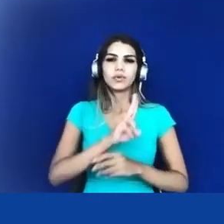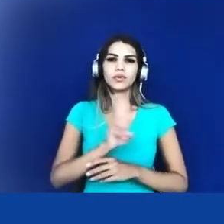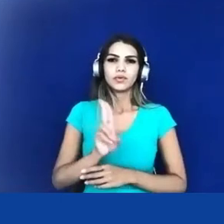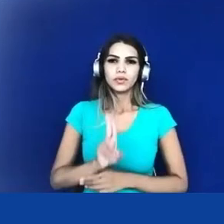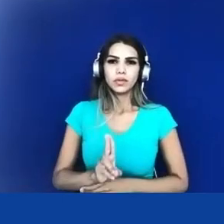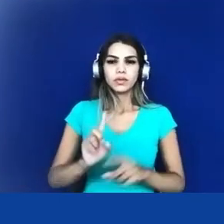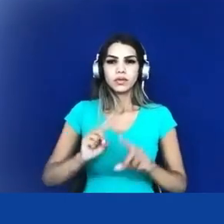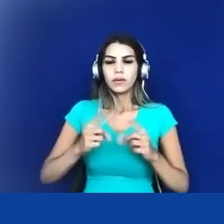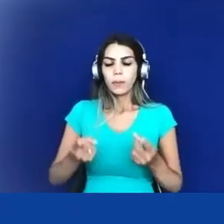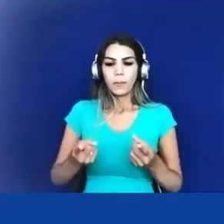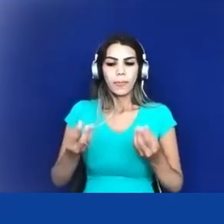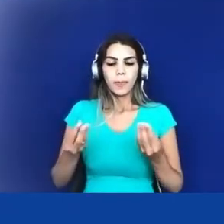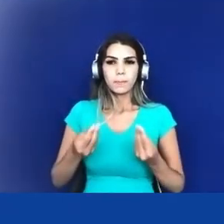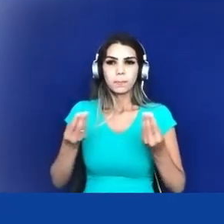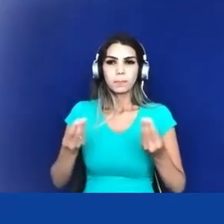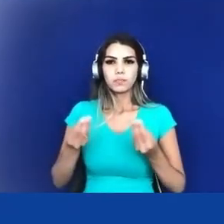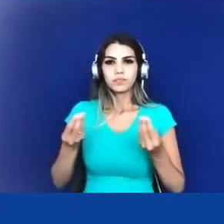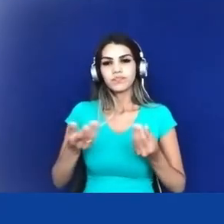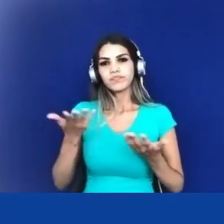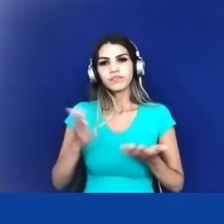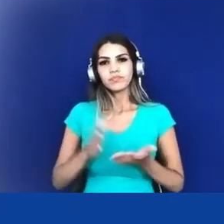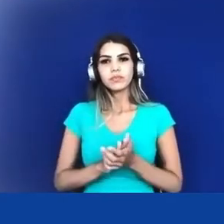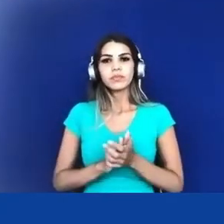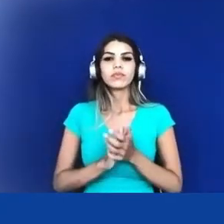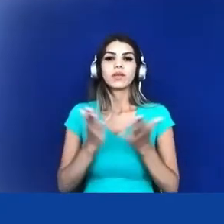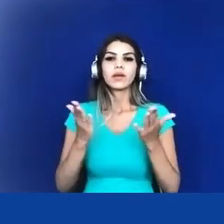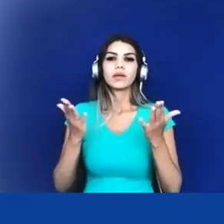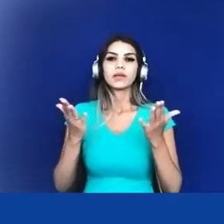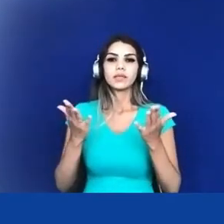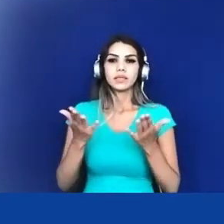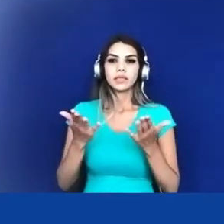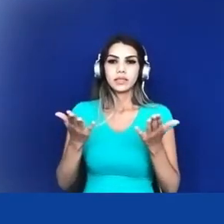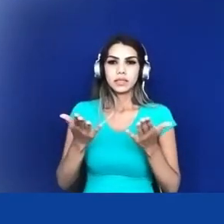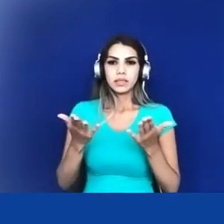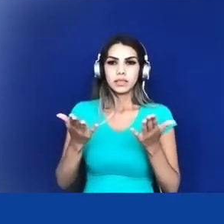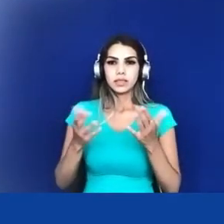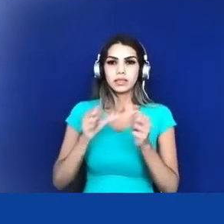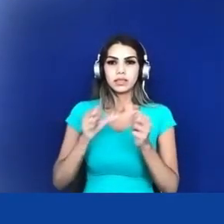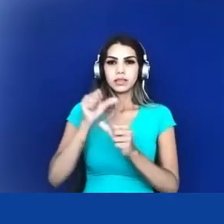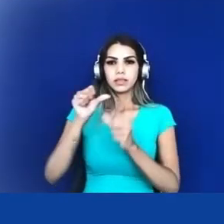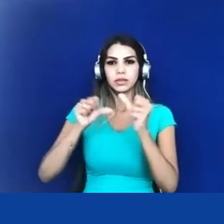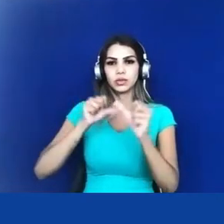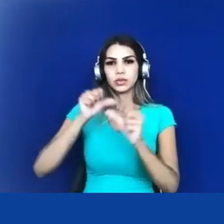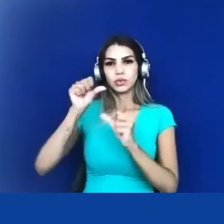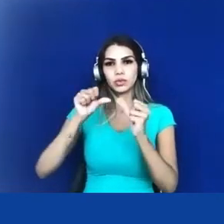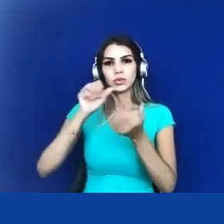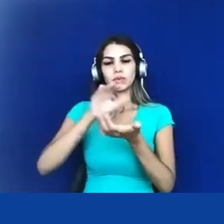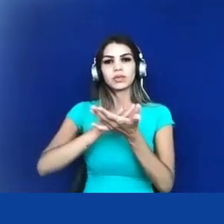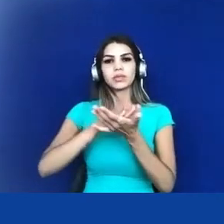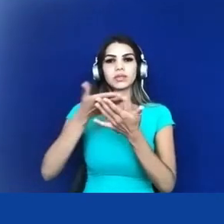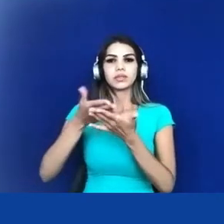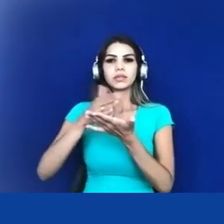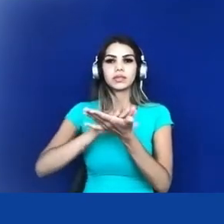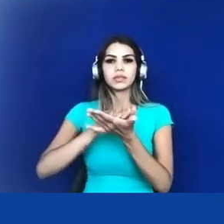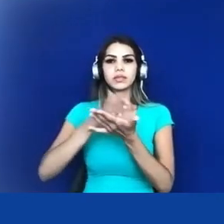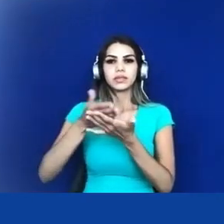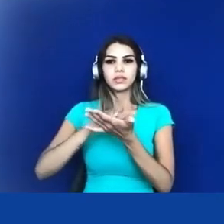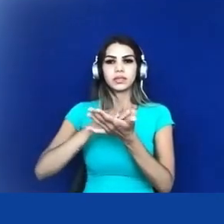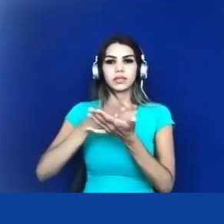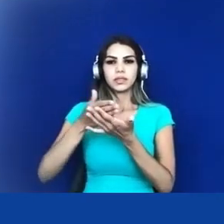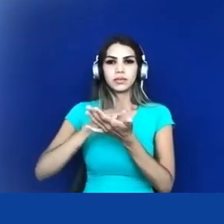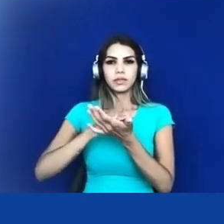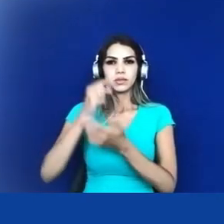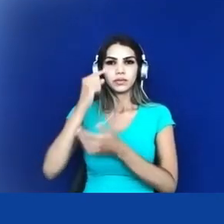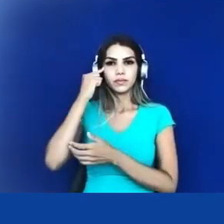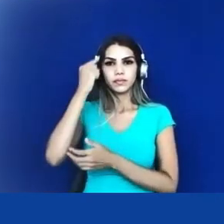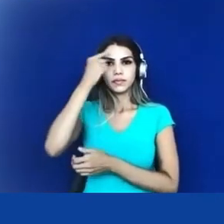no no seu na sua raiz ele continua existindo aí a eleição do governo Bolsonaro é essa